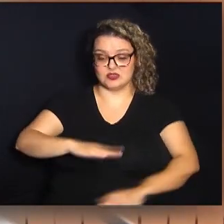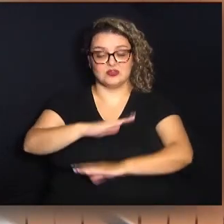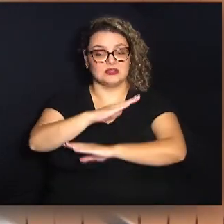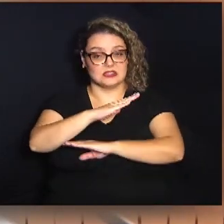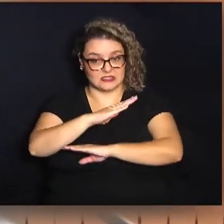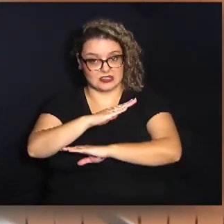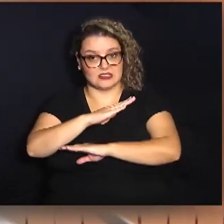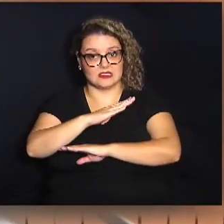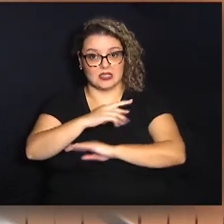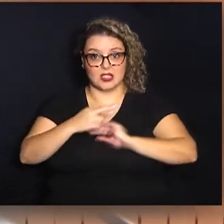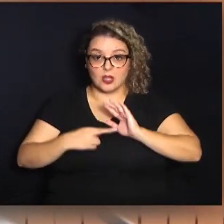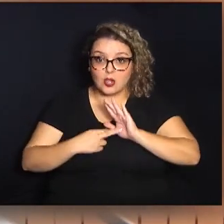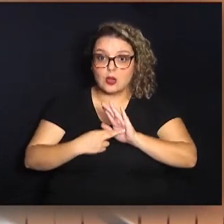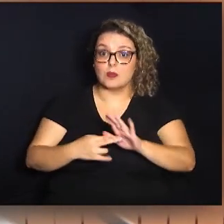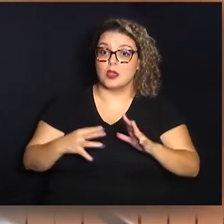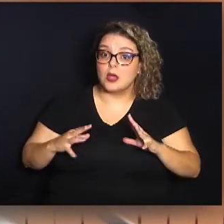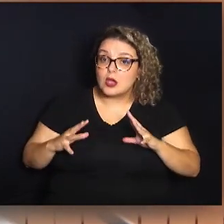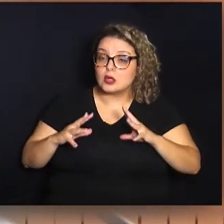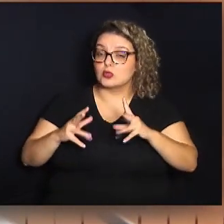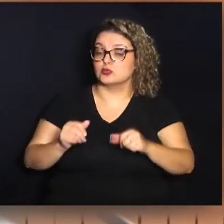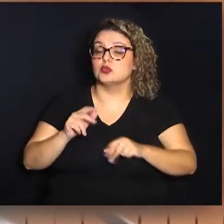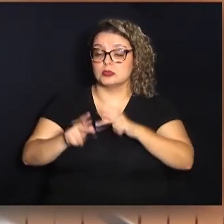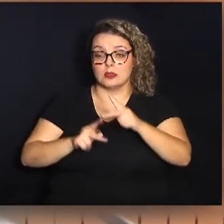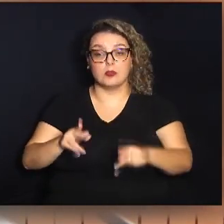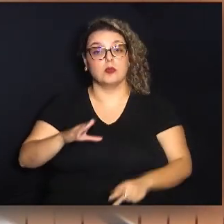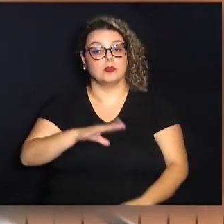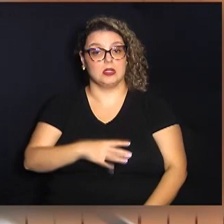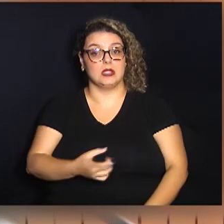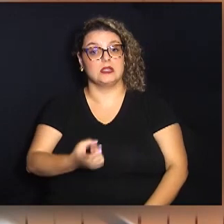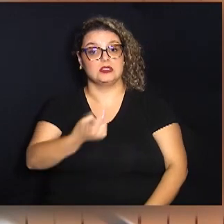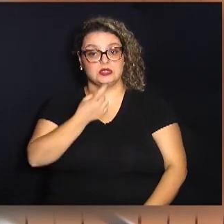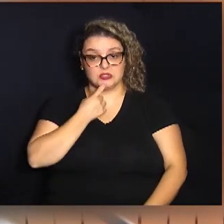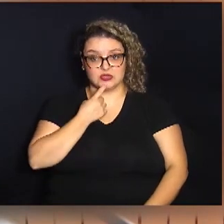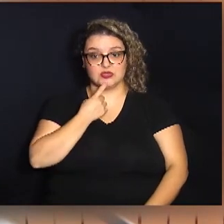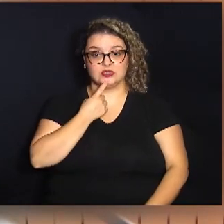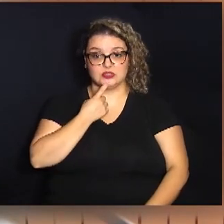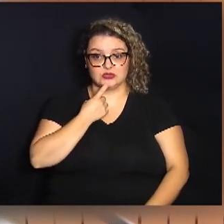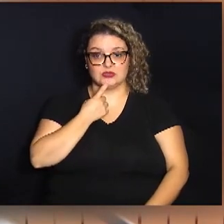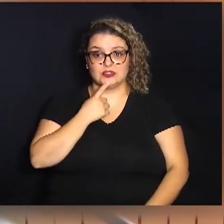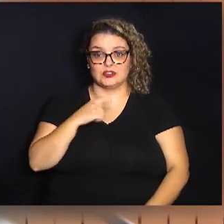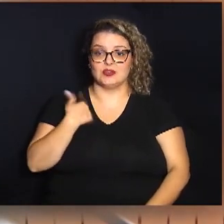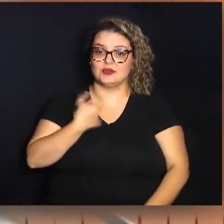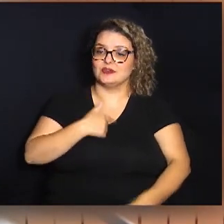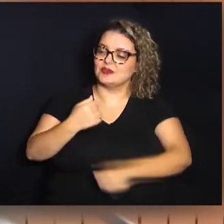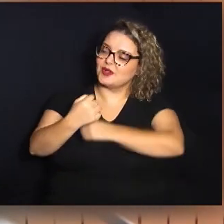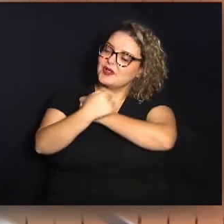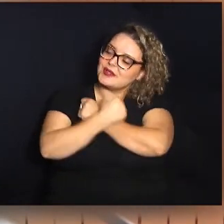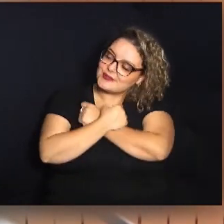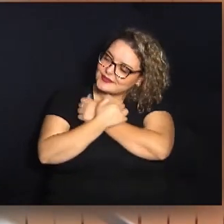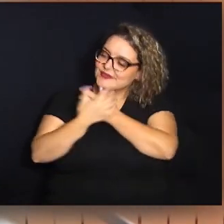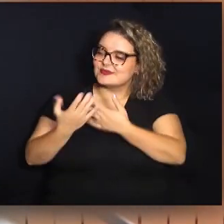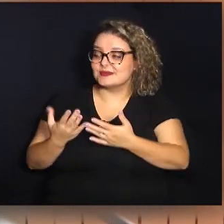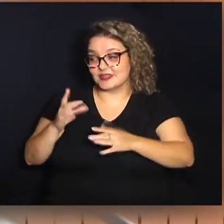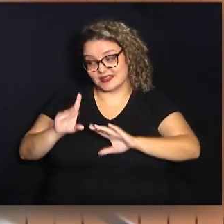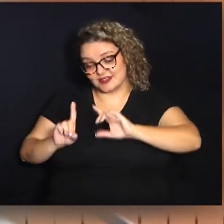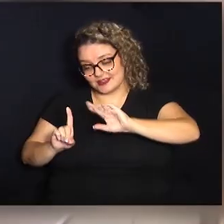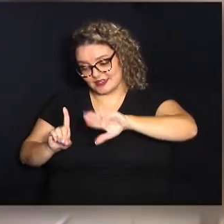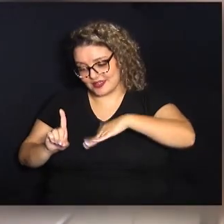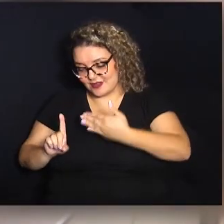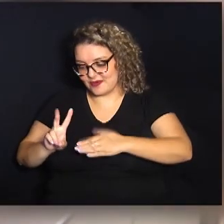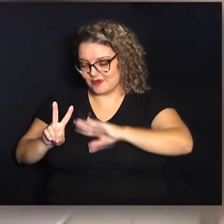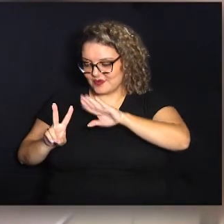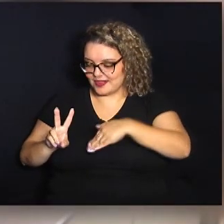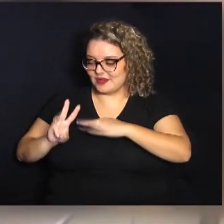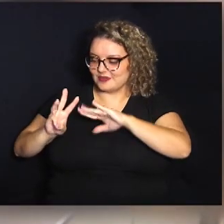representando toda a população de campinas nós o abraçamos e as honramos todas vocês